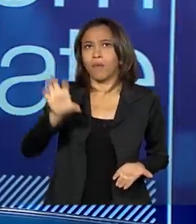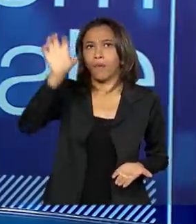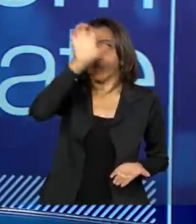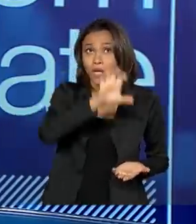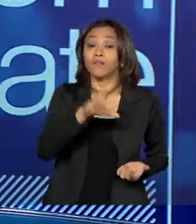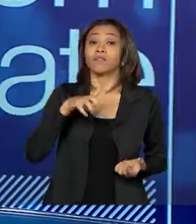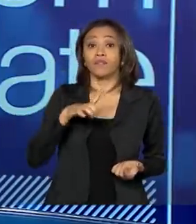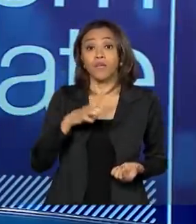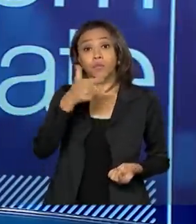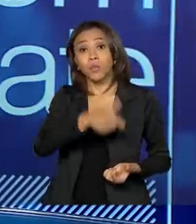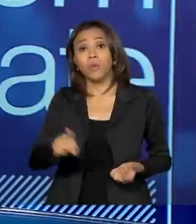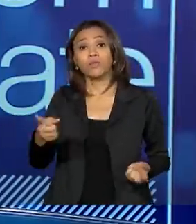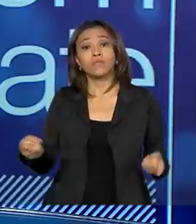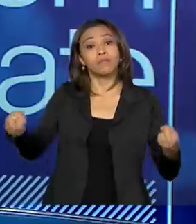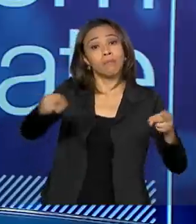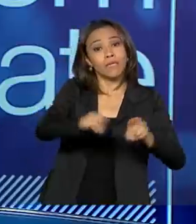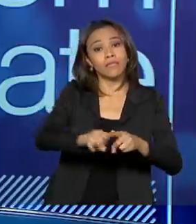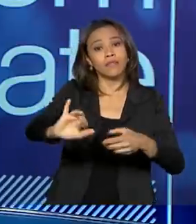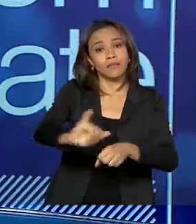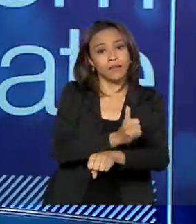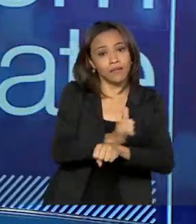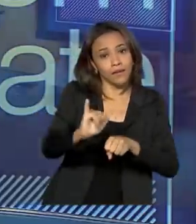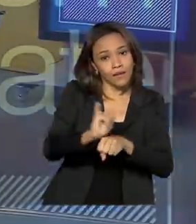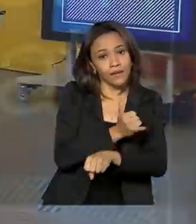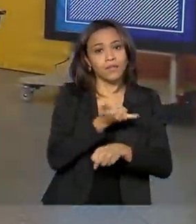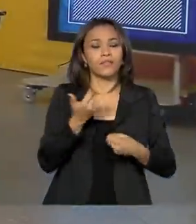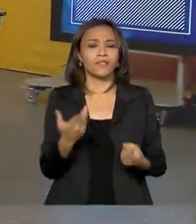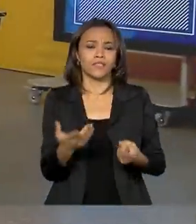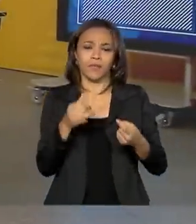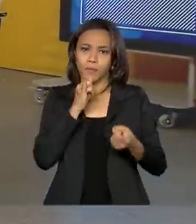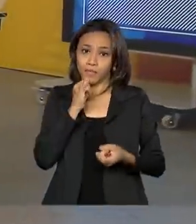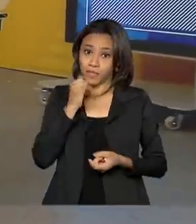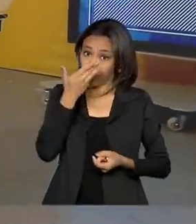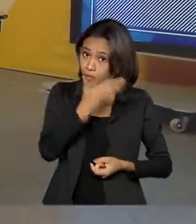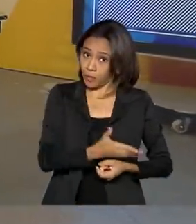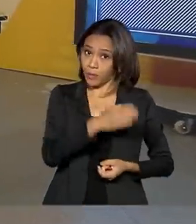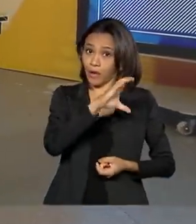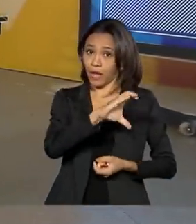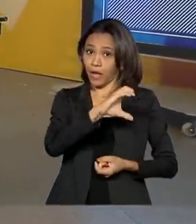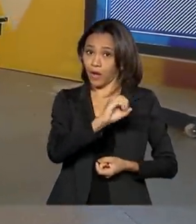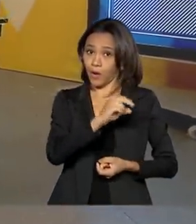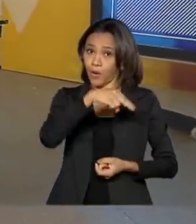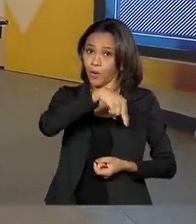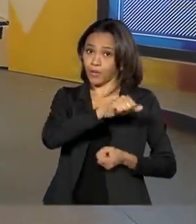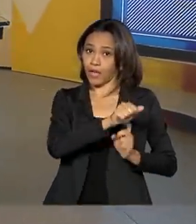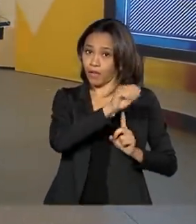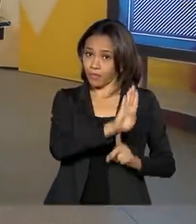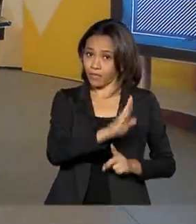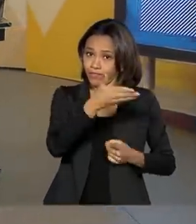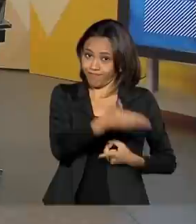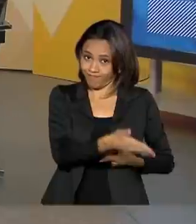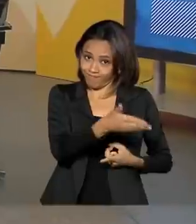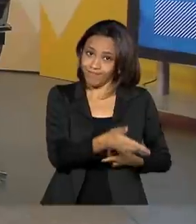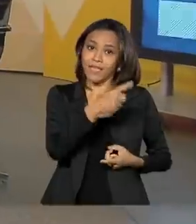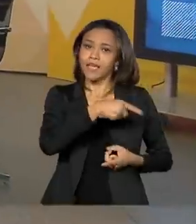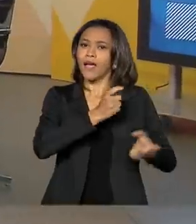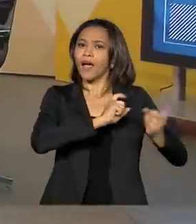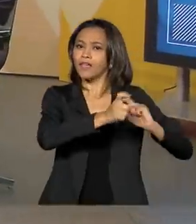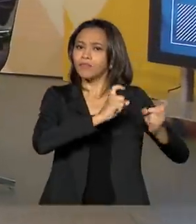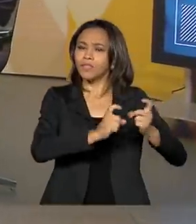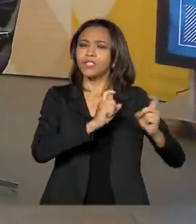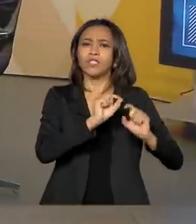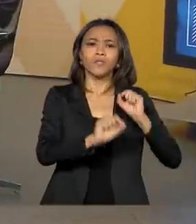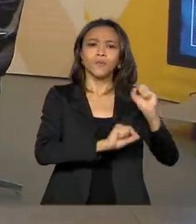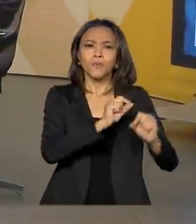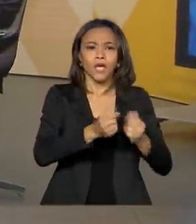parcerias estratégicas para a Senad. A exemplo da Conab, Companhia Nacional de Abastecimento, que faz a gestão dos